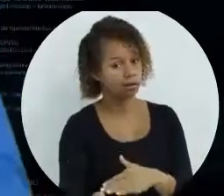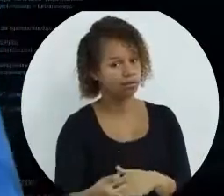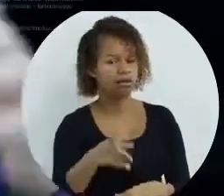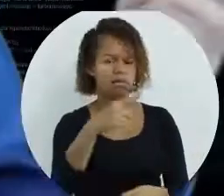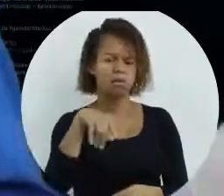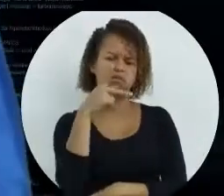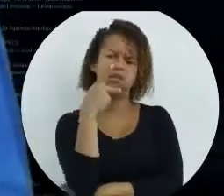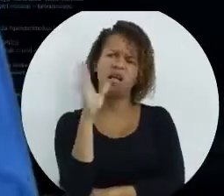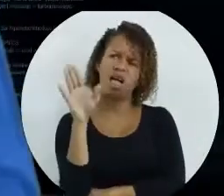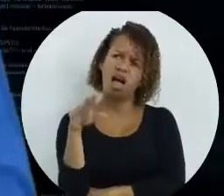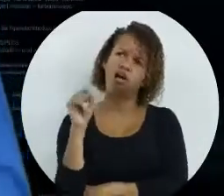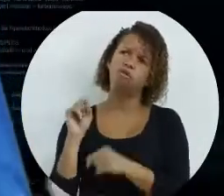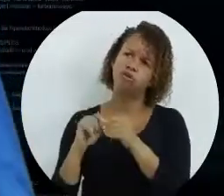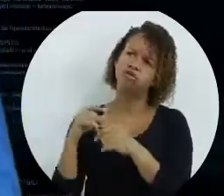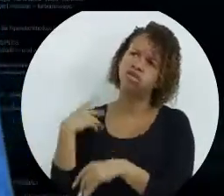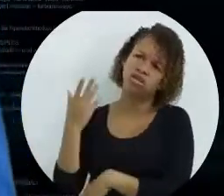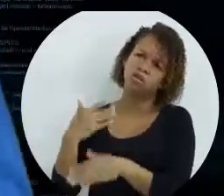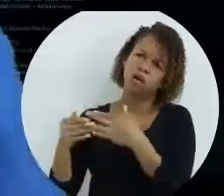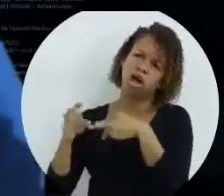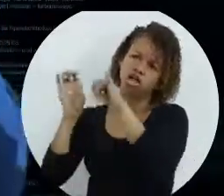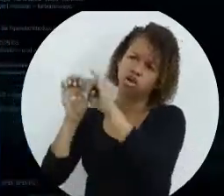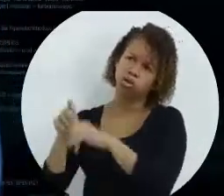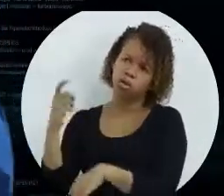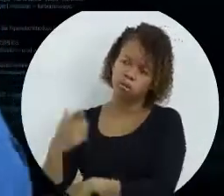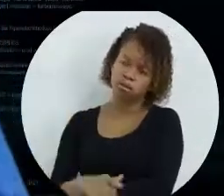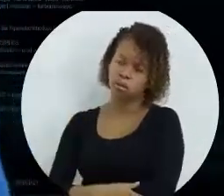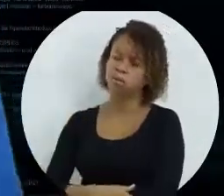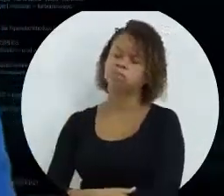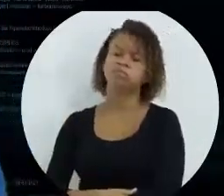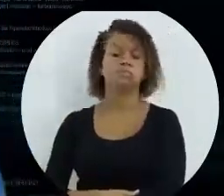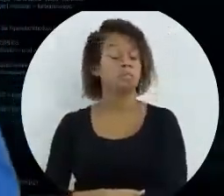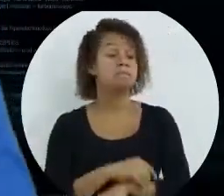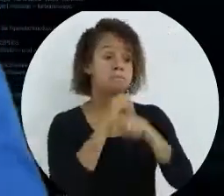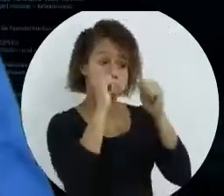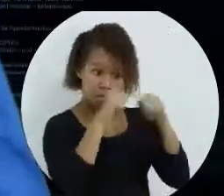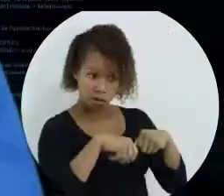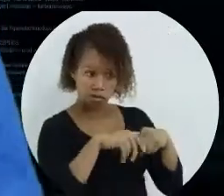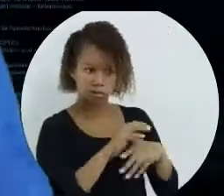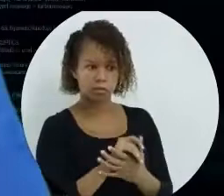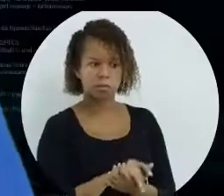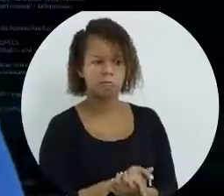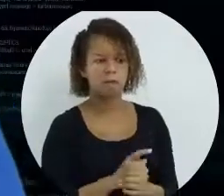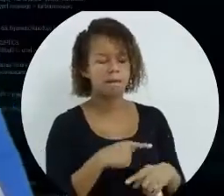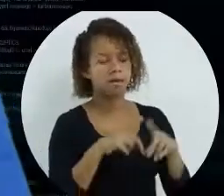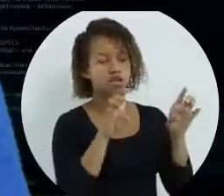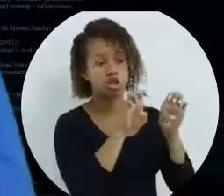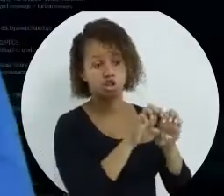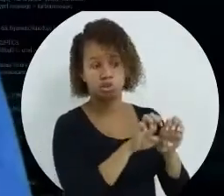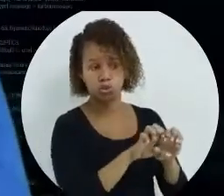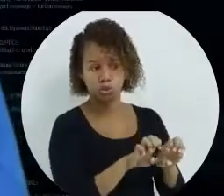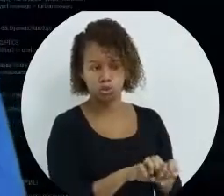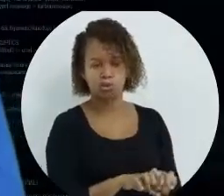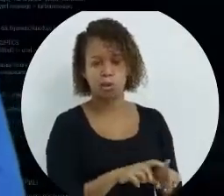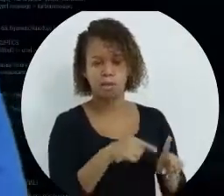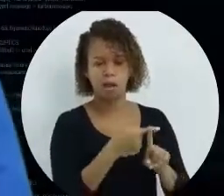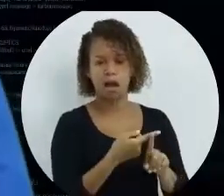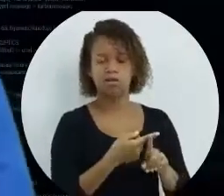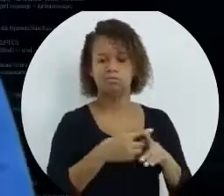pode até dizer, ah, mas eu posso fazer isso com qualquer estrutura de repetição. Pode. Existem estruturas mais